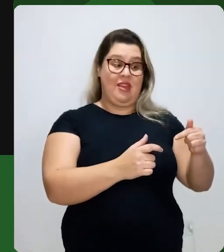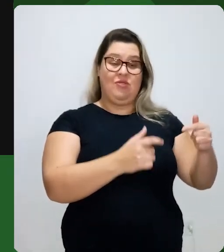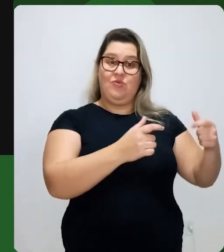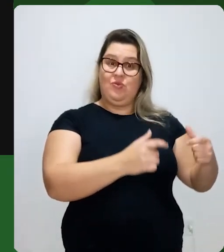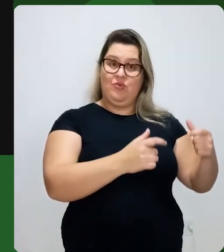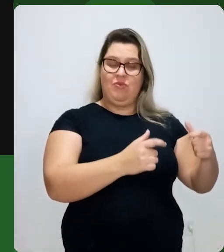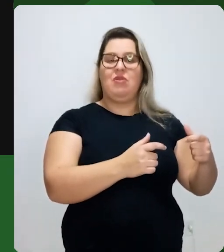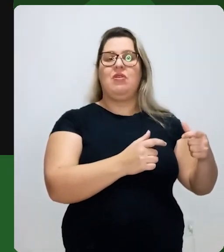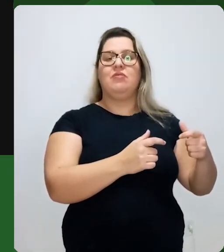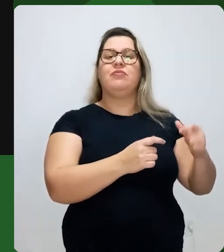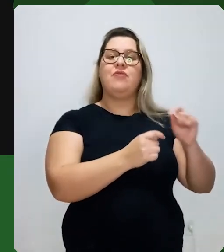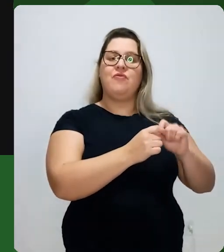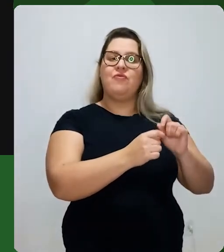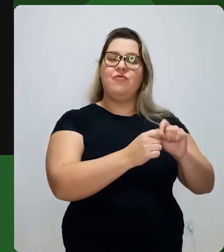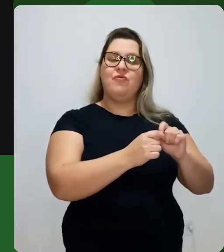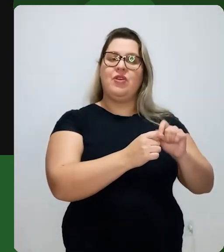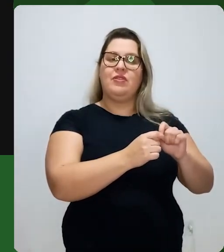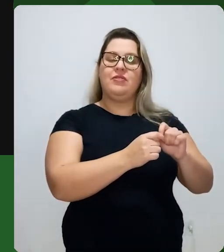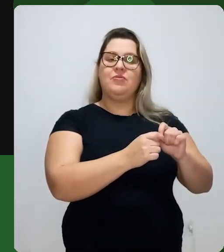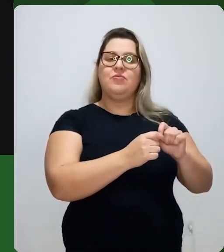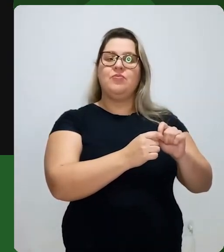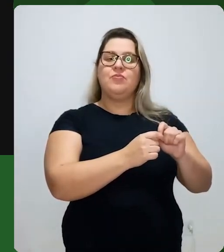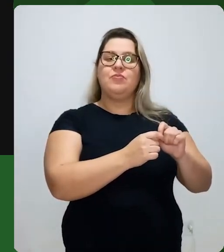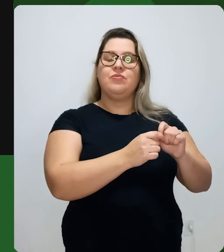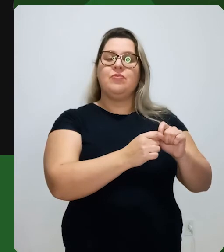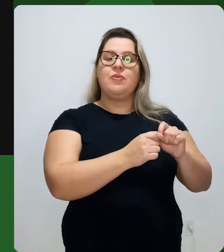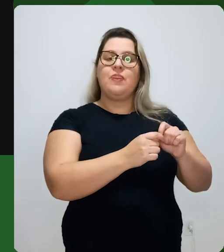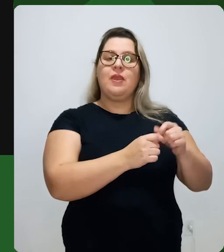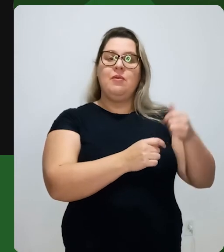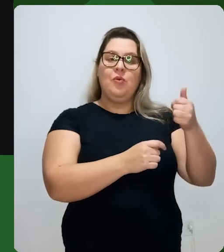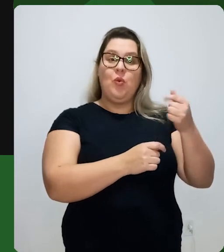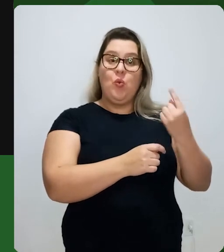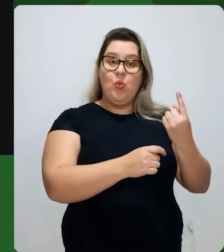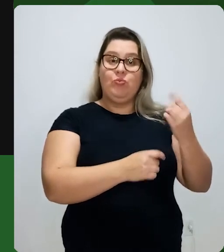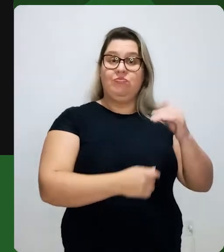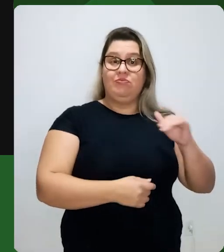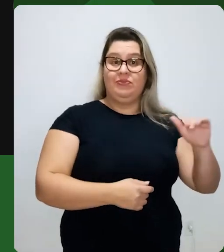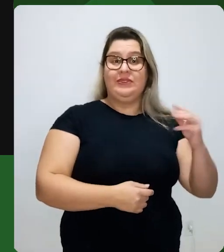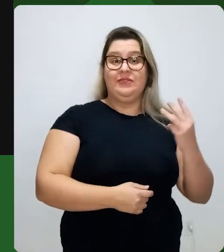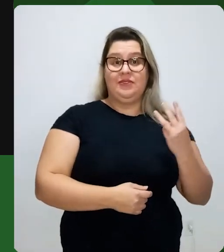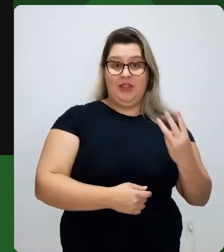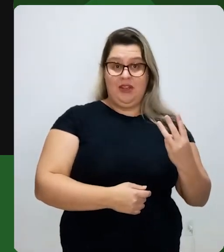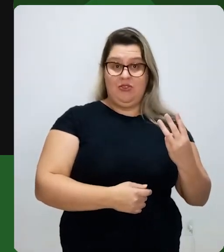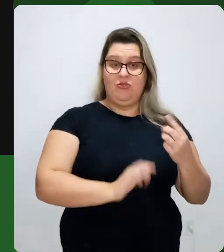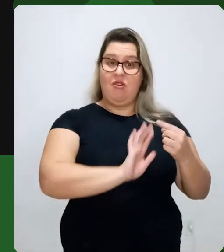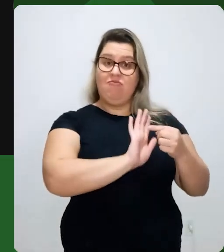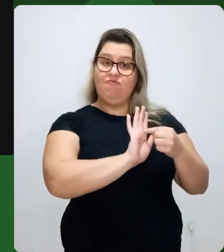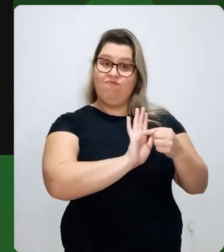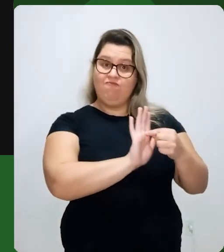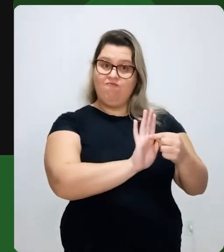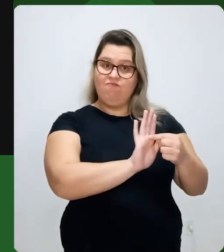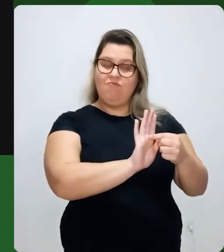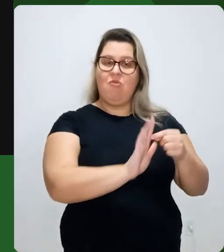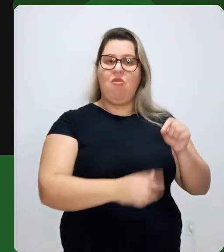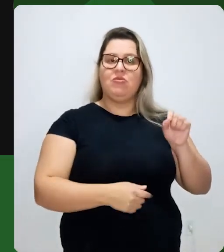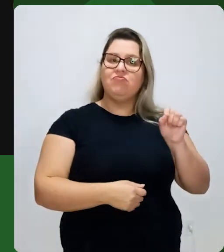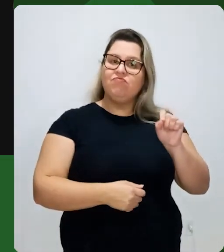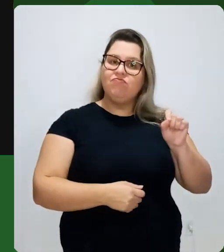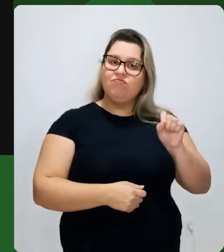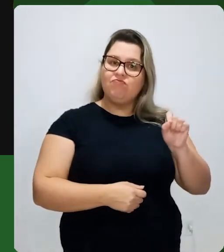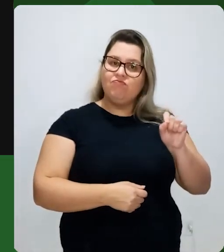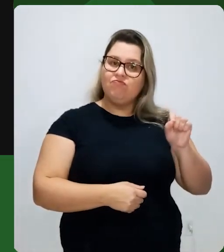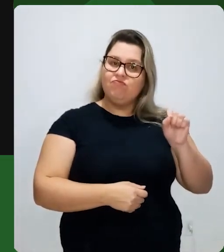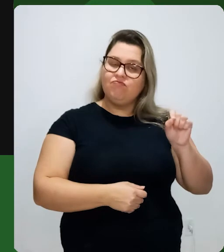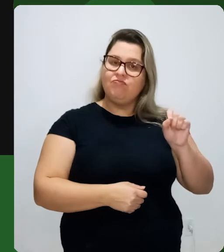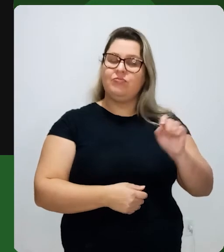ou menos isso aqui. E quando der no primeiro terço, que é aqui, a gente vai sinalizar, então, esse